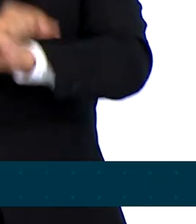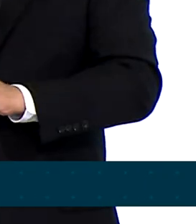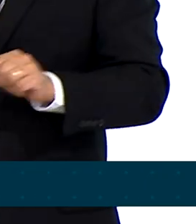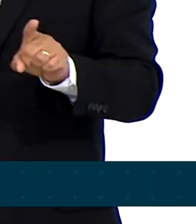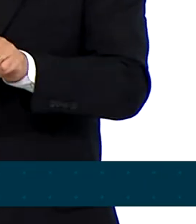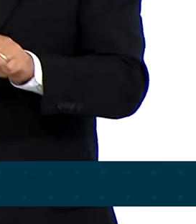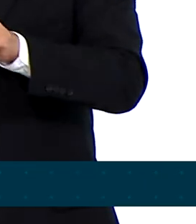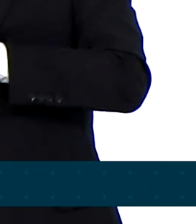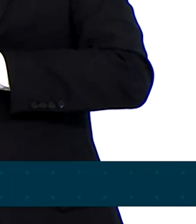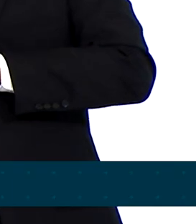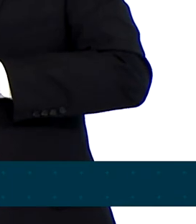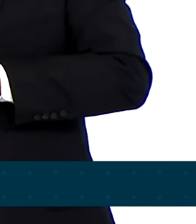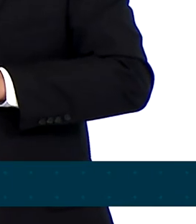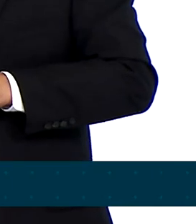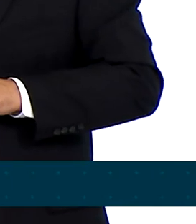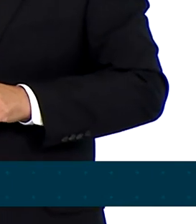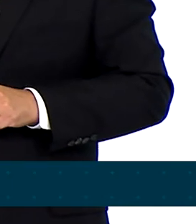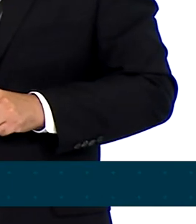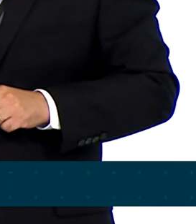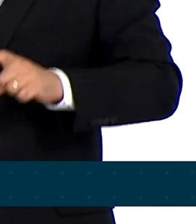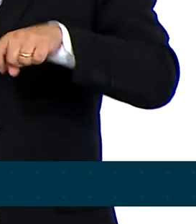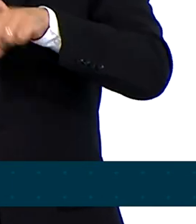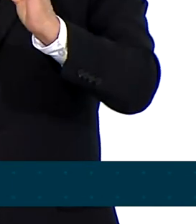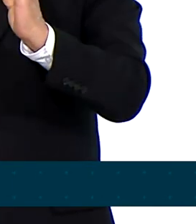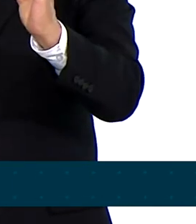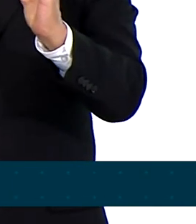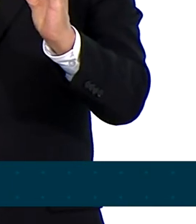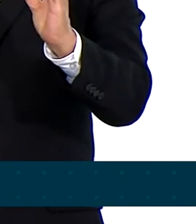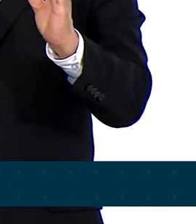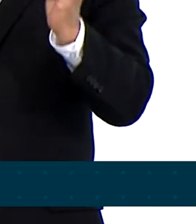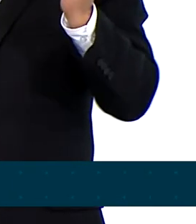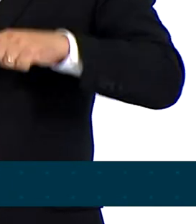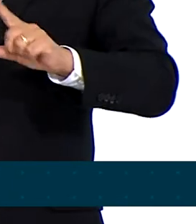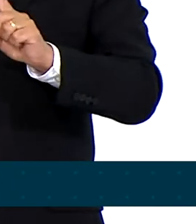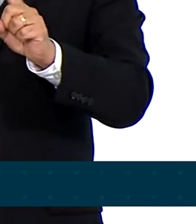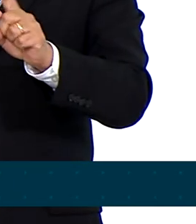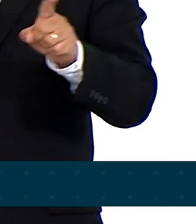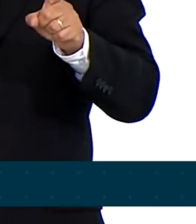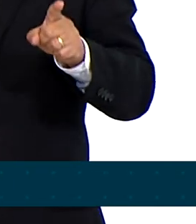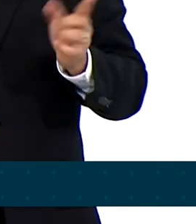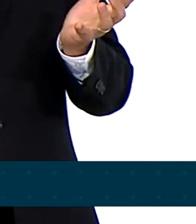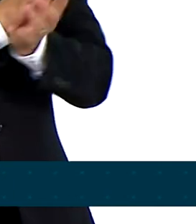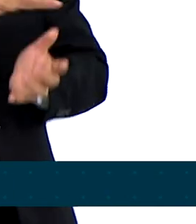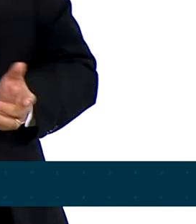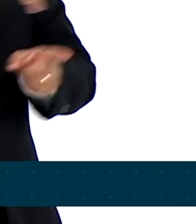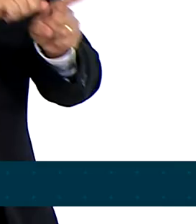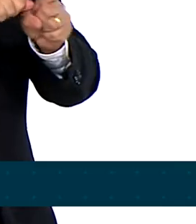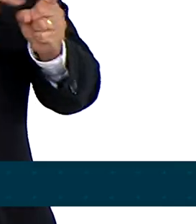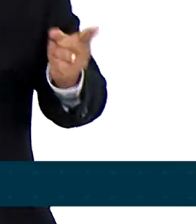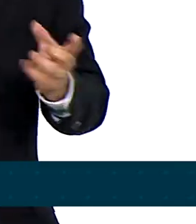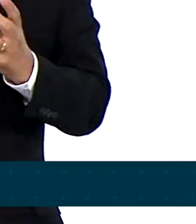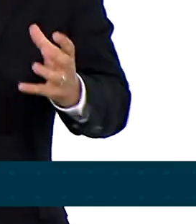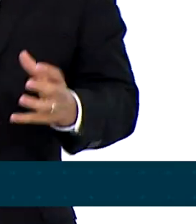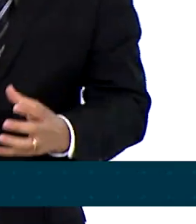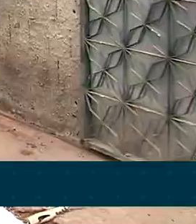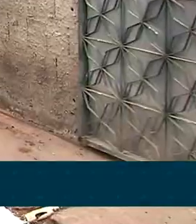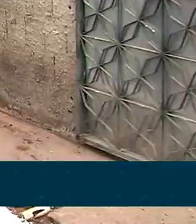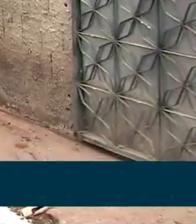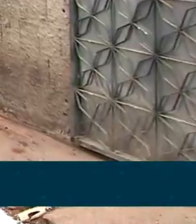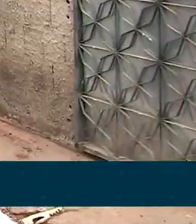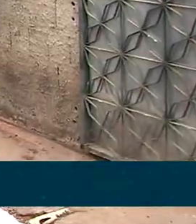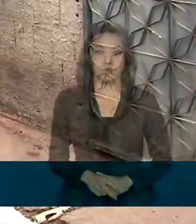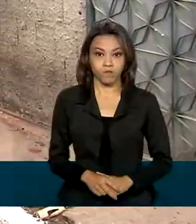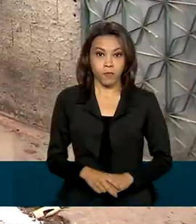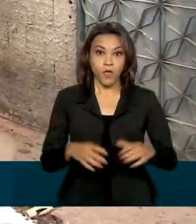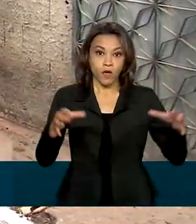isso também em relação às mulheres em idade reprodutiva, em relação aos homens, em relação aos nossos idosos, em relação aos nossos doentes crônicos.